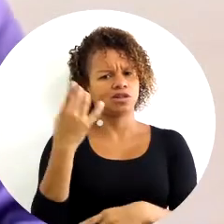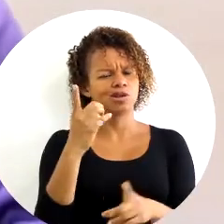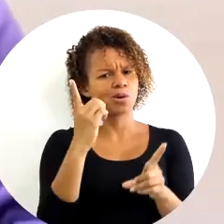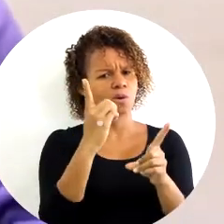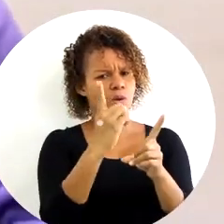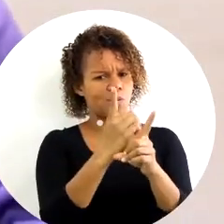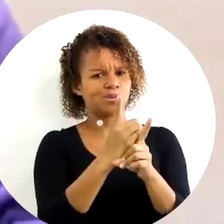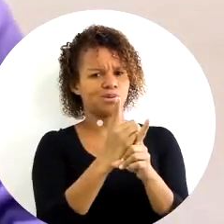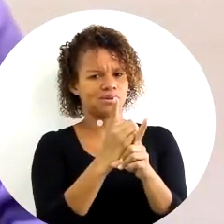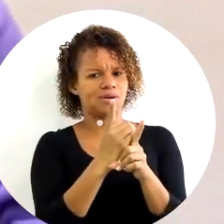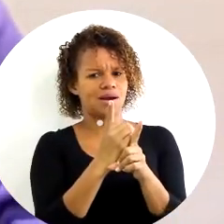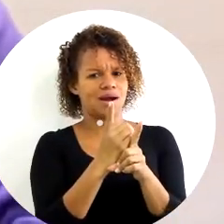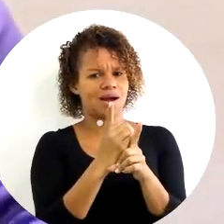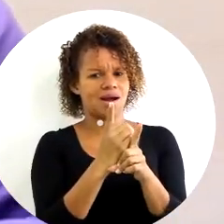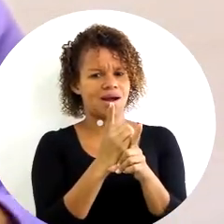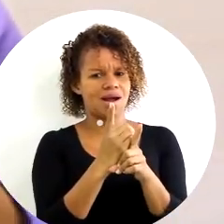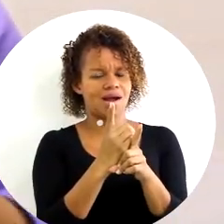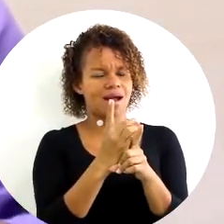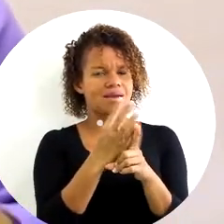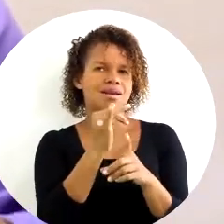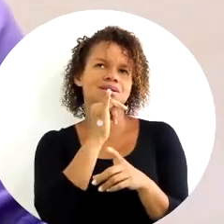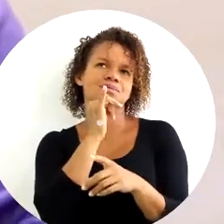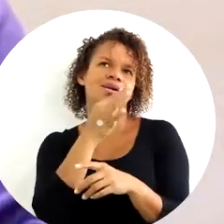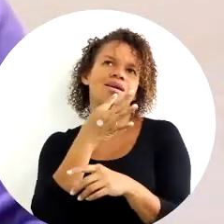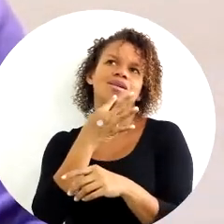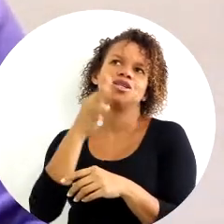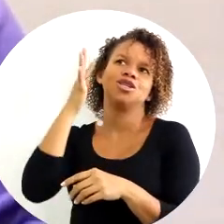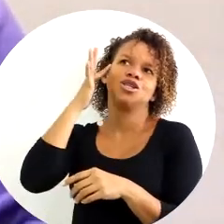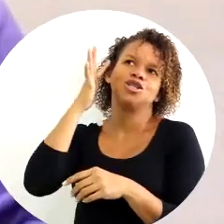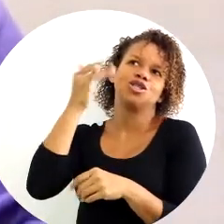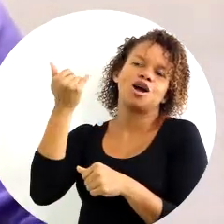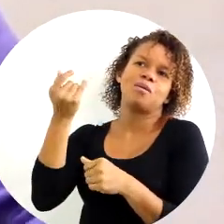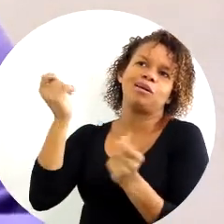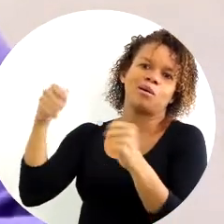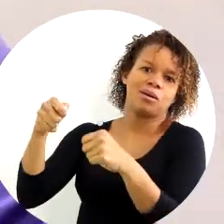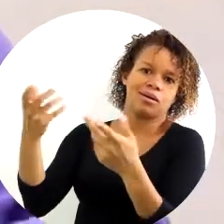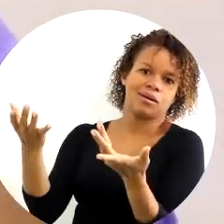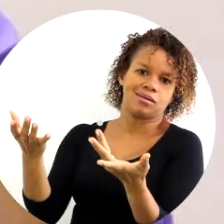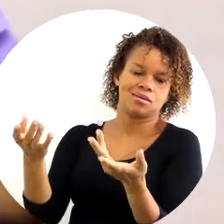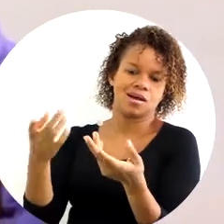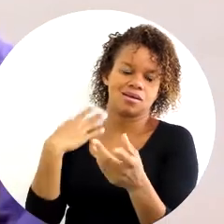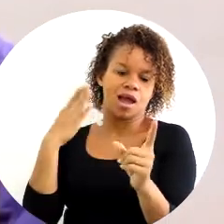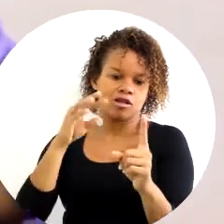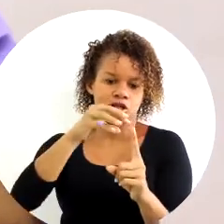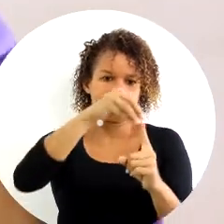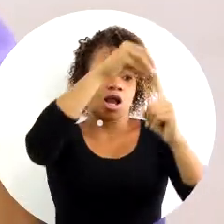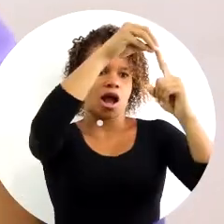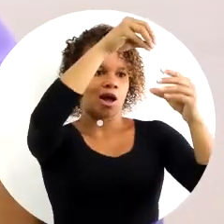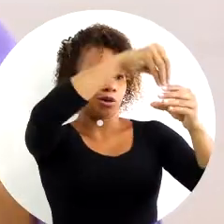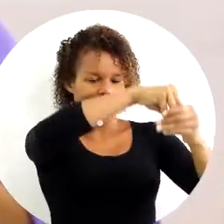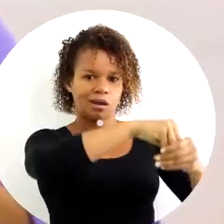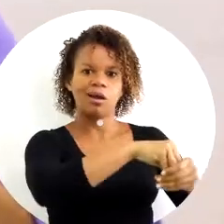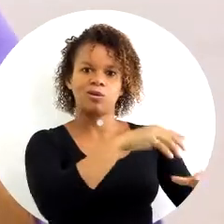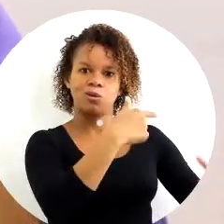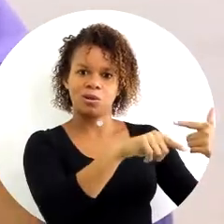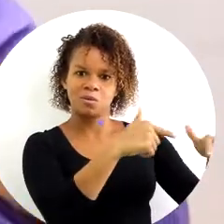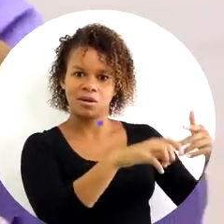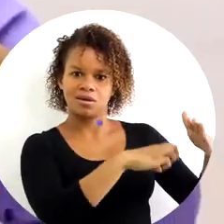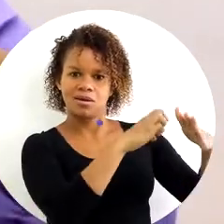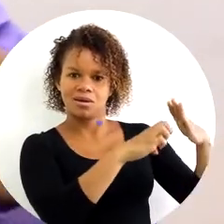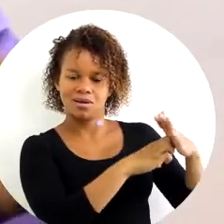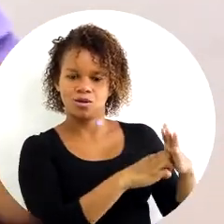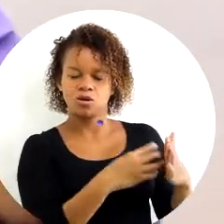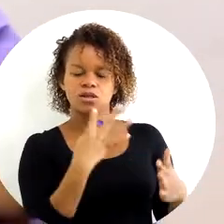encontrar aquilo que a gente chama de vantagem competitiva. Ser destacado no mercado em que atua,